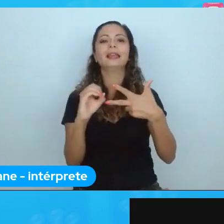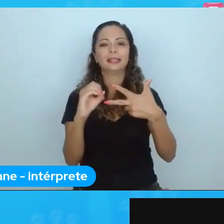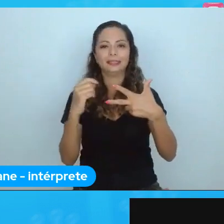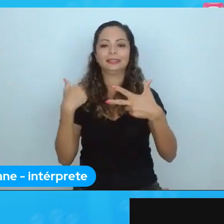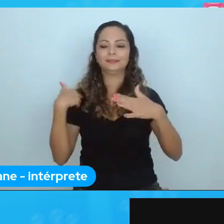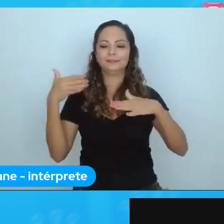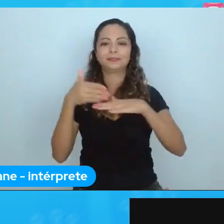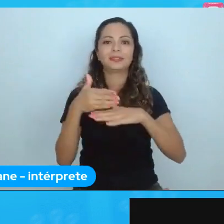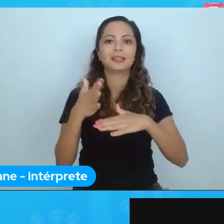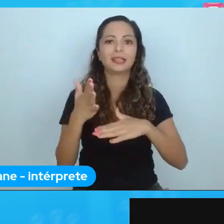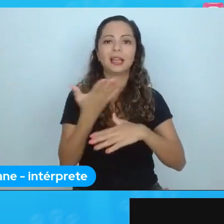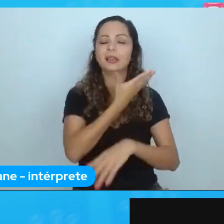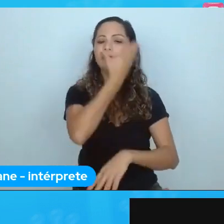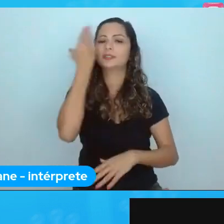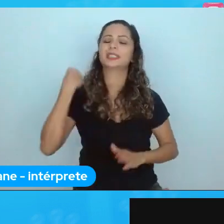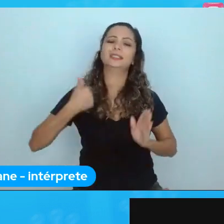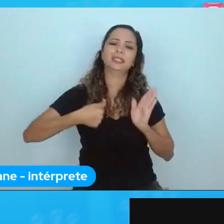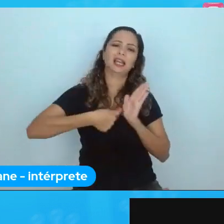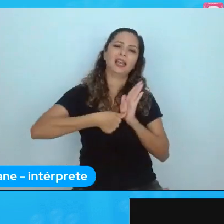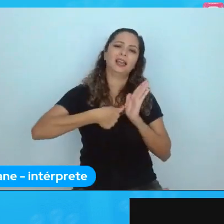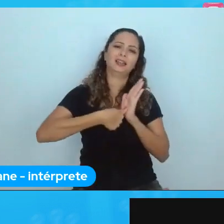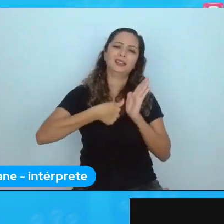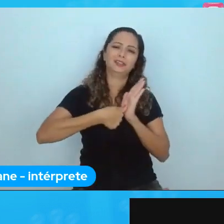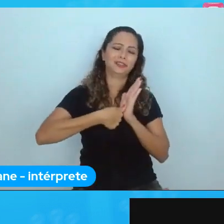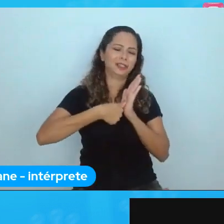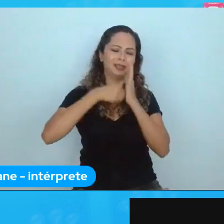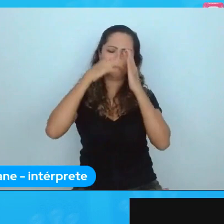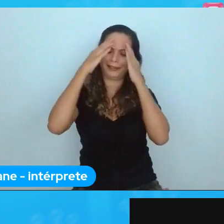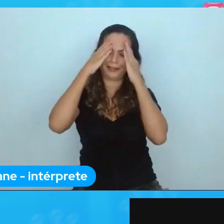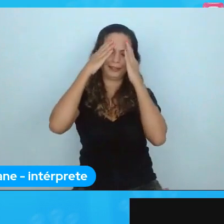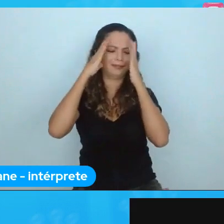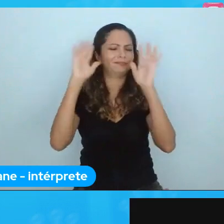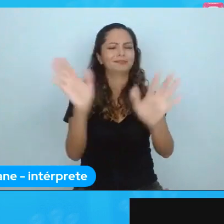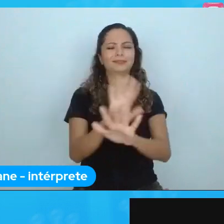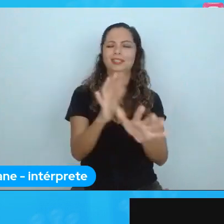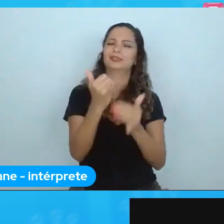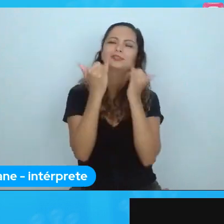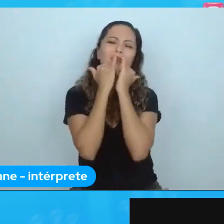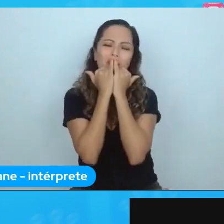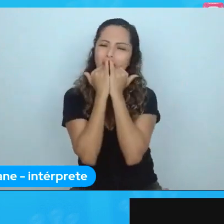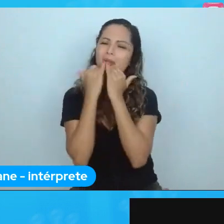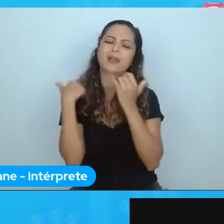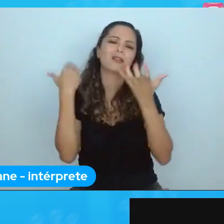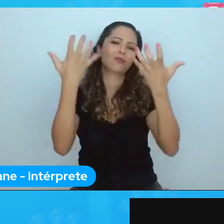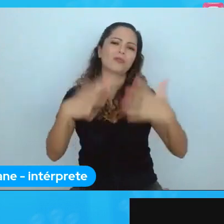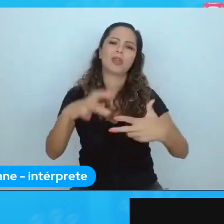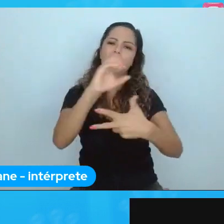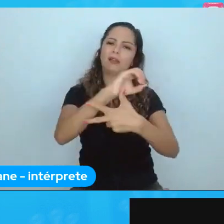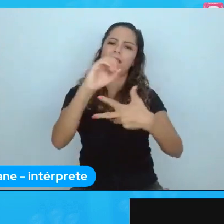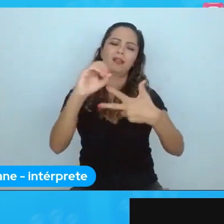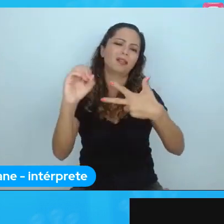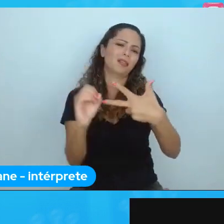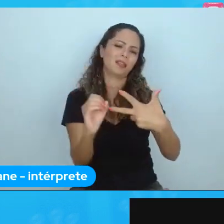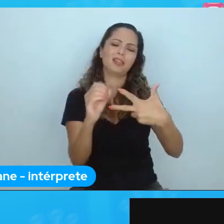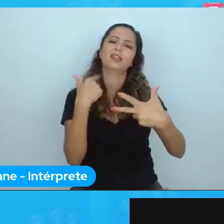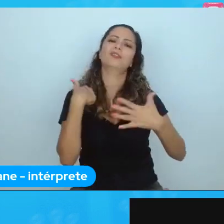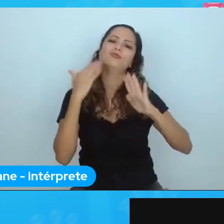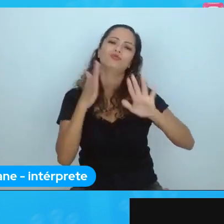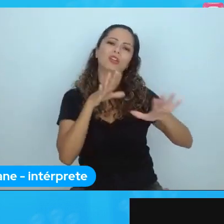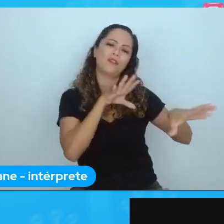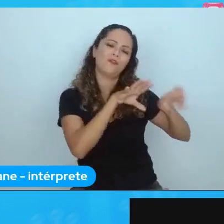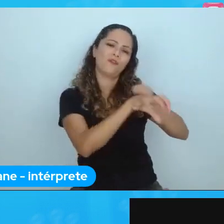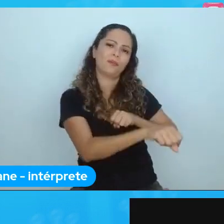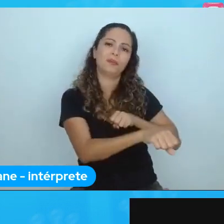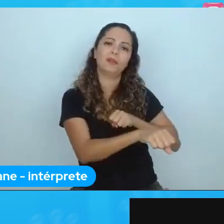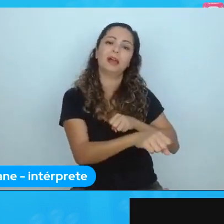identidade, voltei para casa, disse, não, não preciso fazer porque eu já estou formada, não sei se eu quero fazer nada. Aí minha amiga, não,